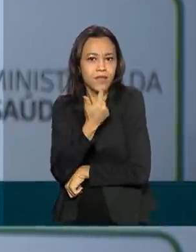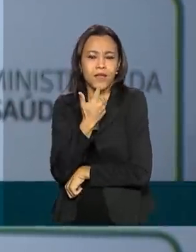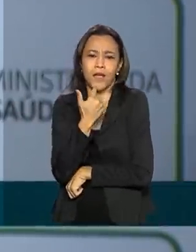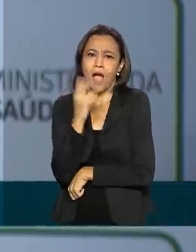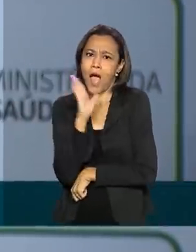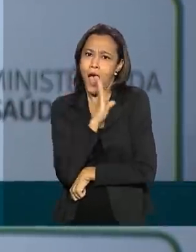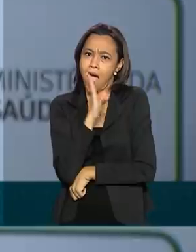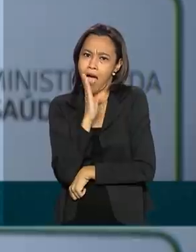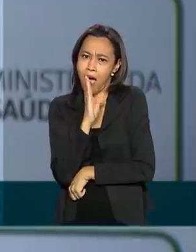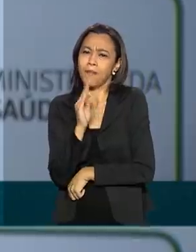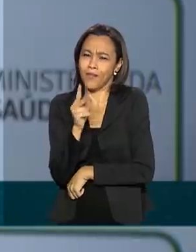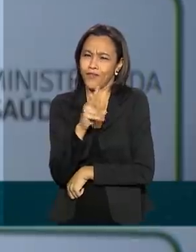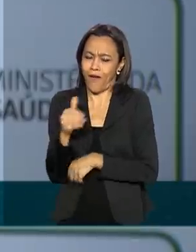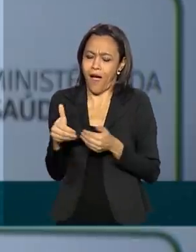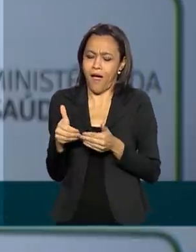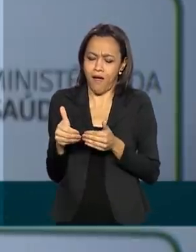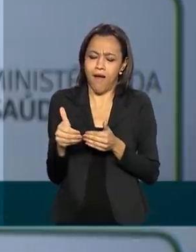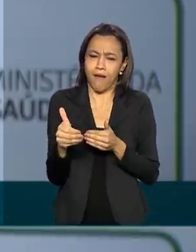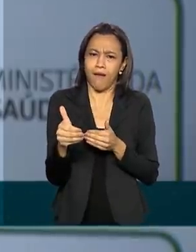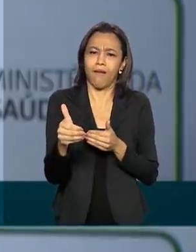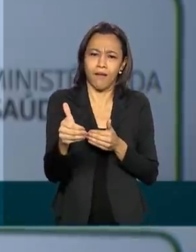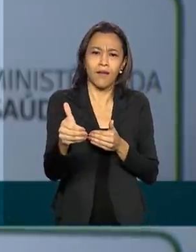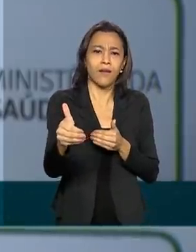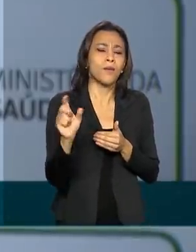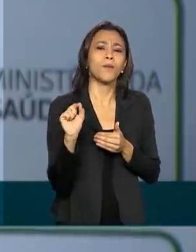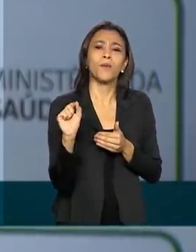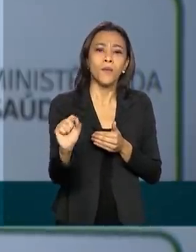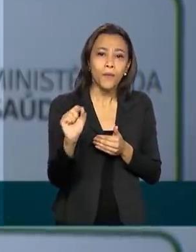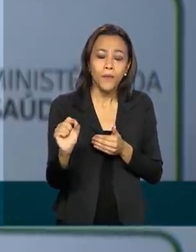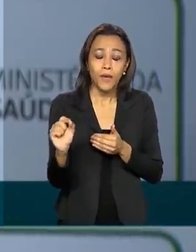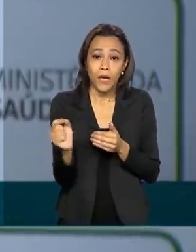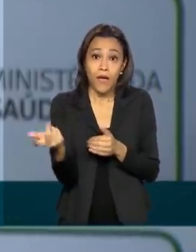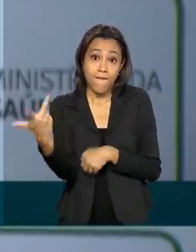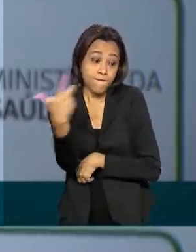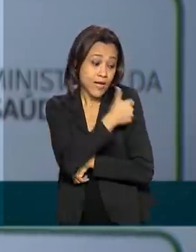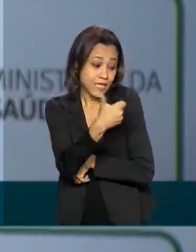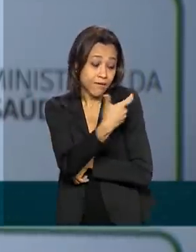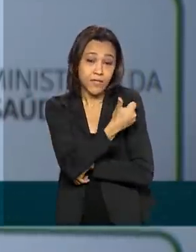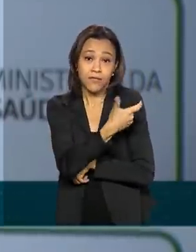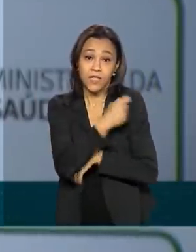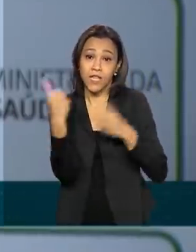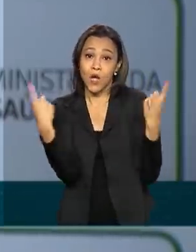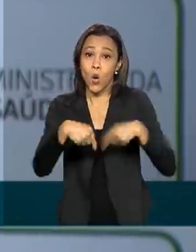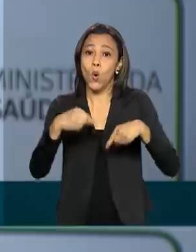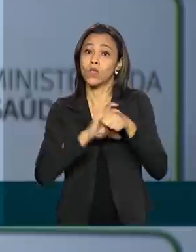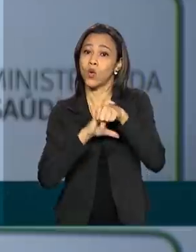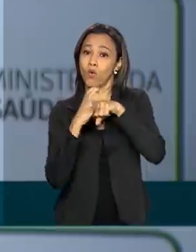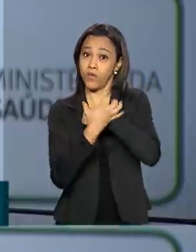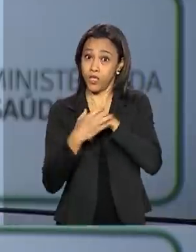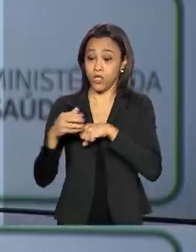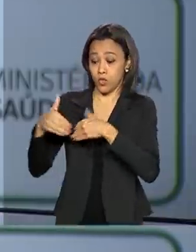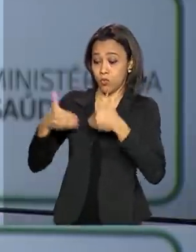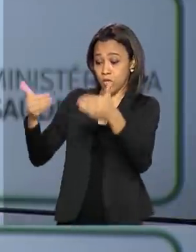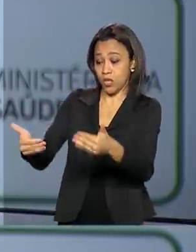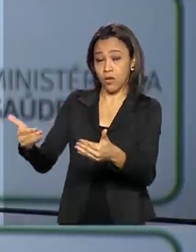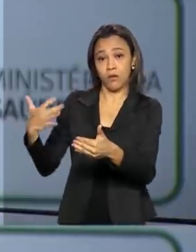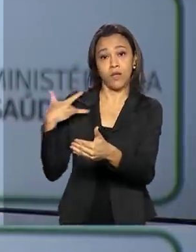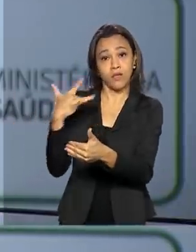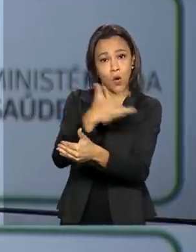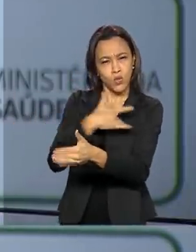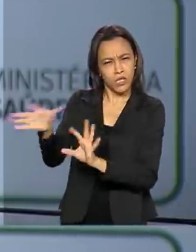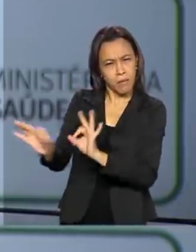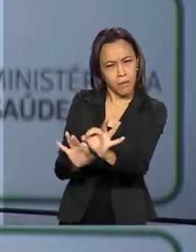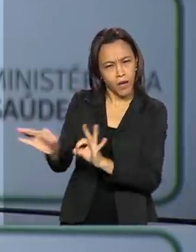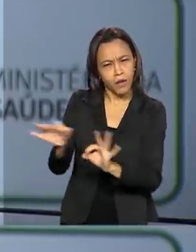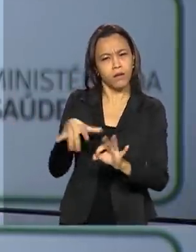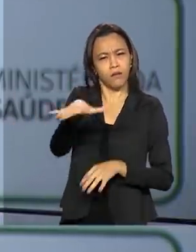grande programa, uma grande ação de vacinação contra a Covid. O Ministério tem se preparado, tanto do ponto de vista tecnológico, como